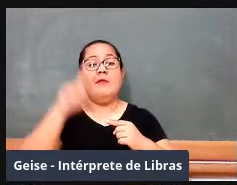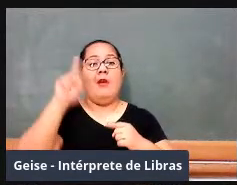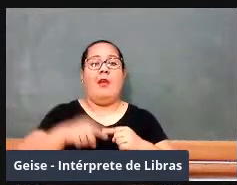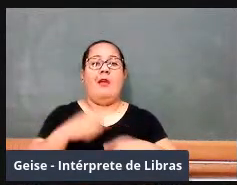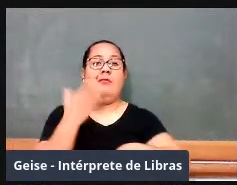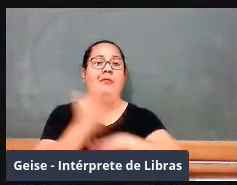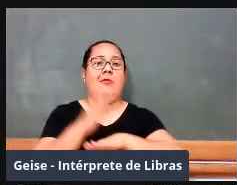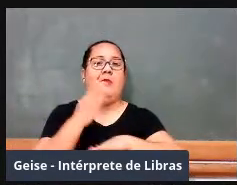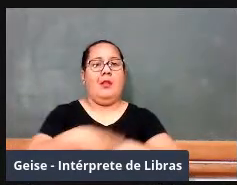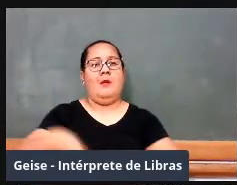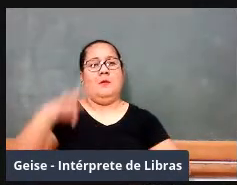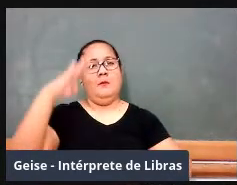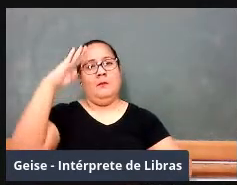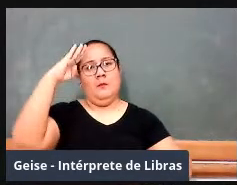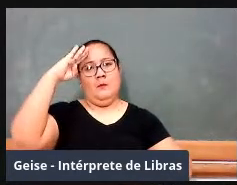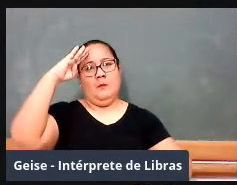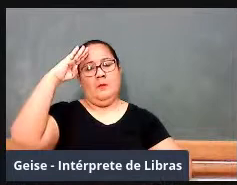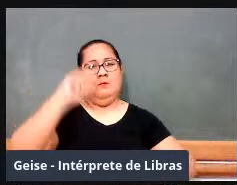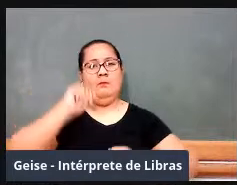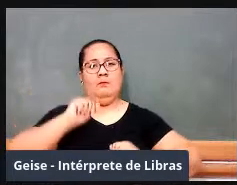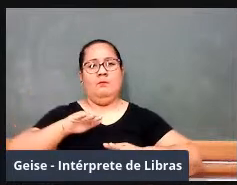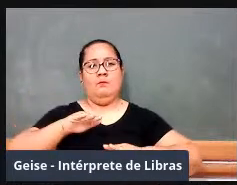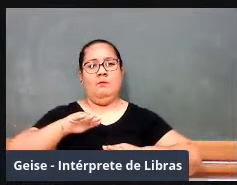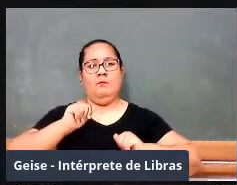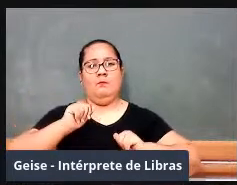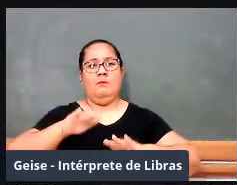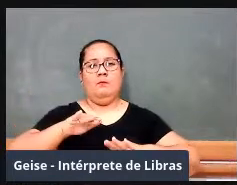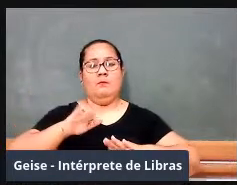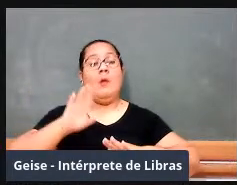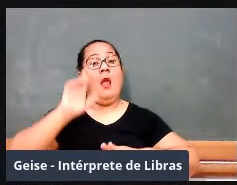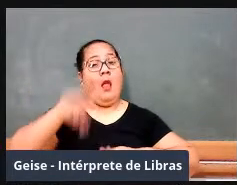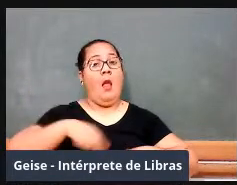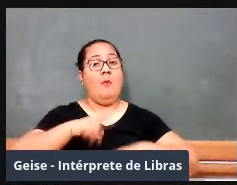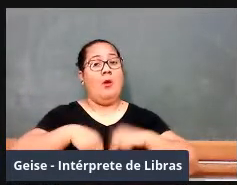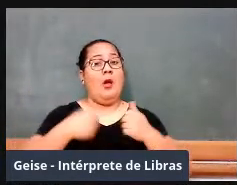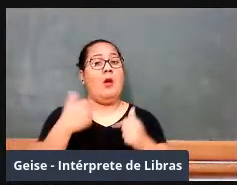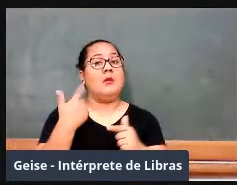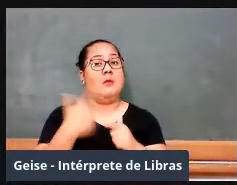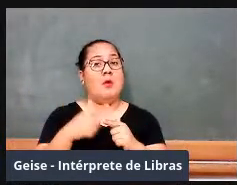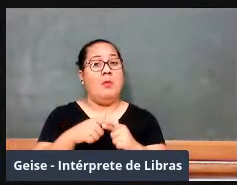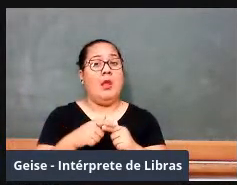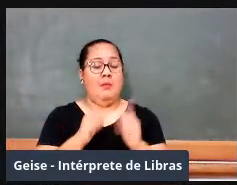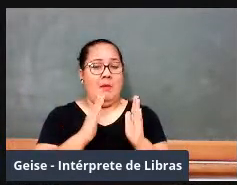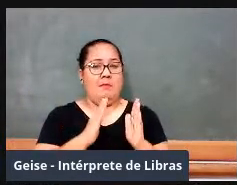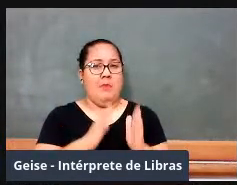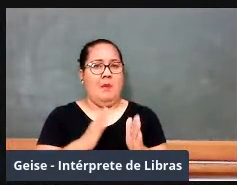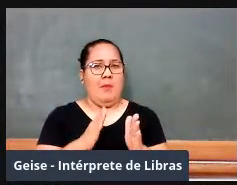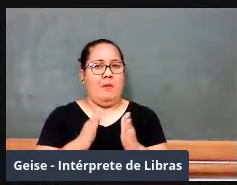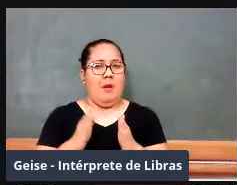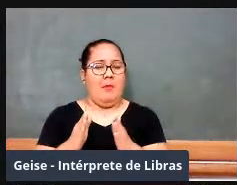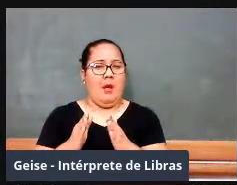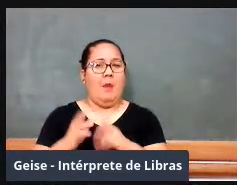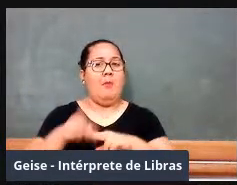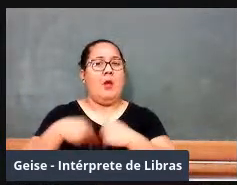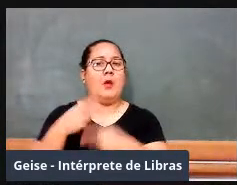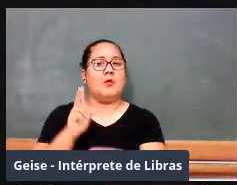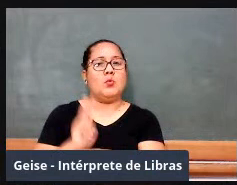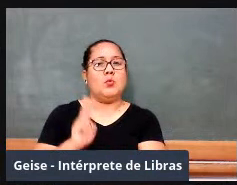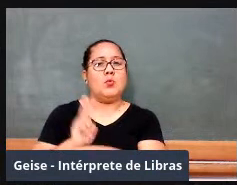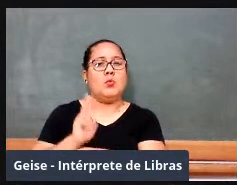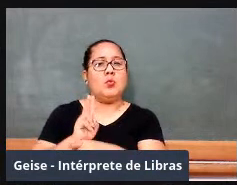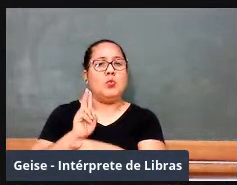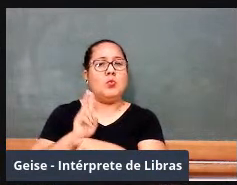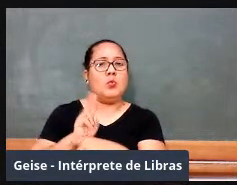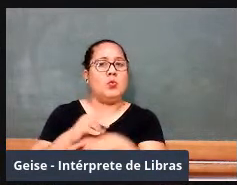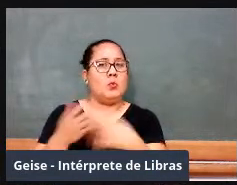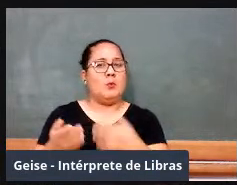com destino de resolução de problemas de ordem militar, de defesa militar. Bom,